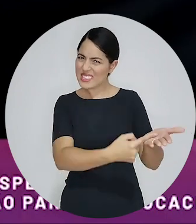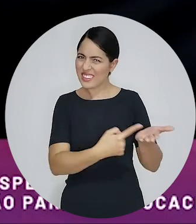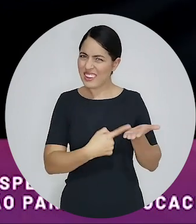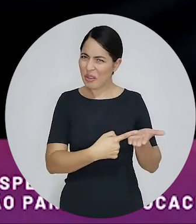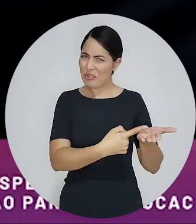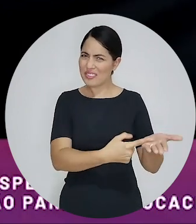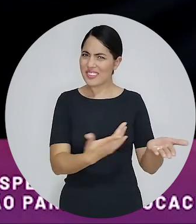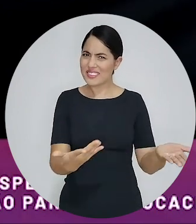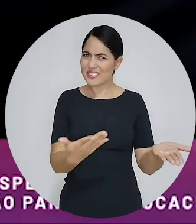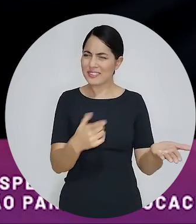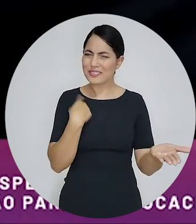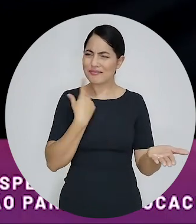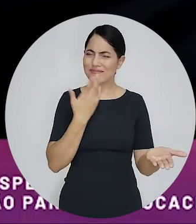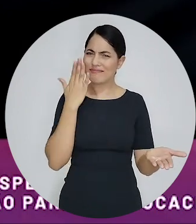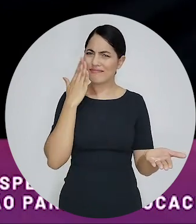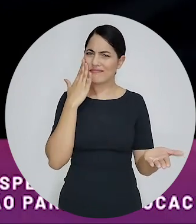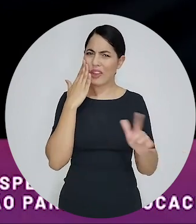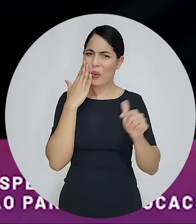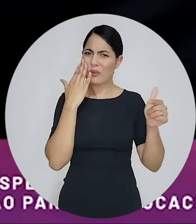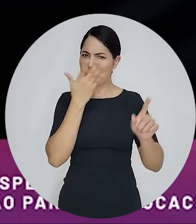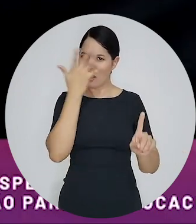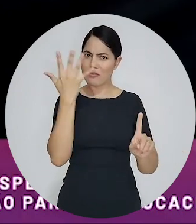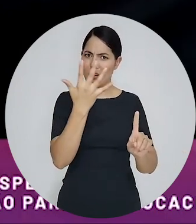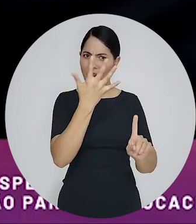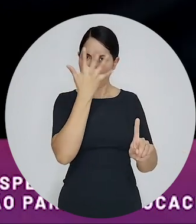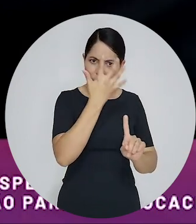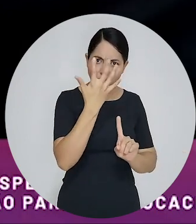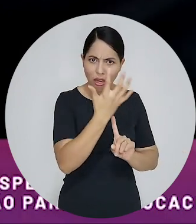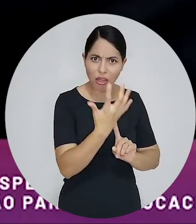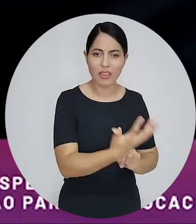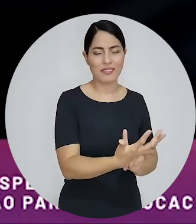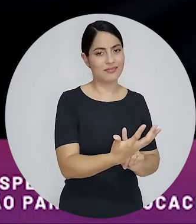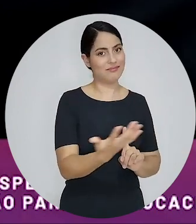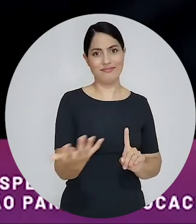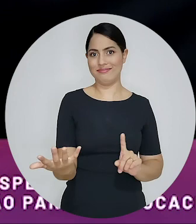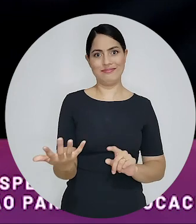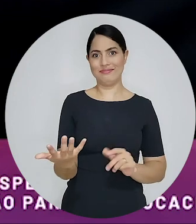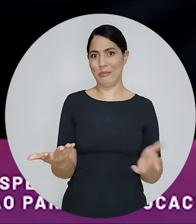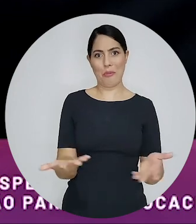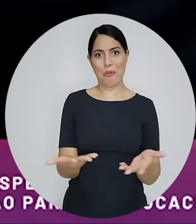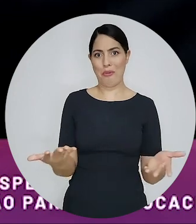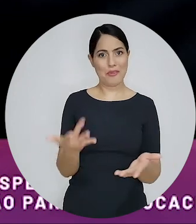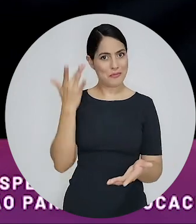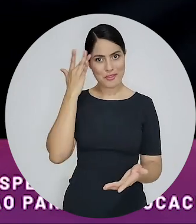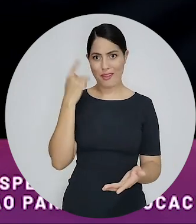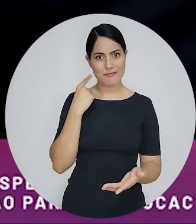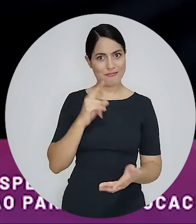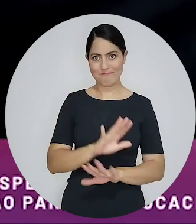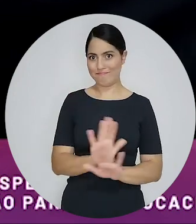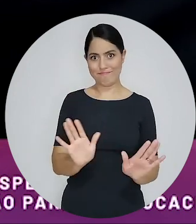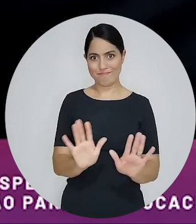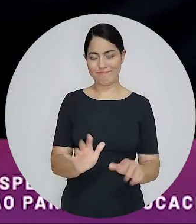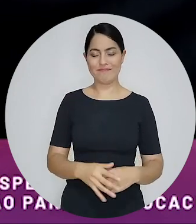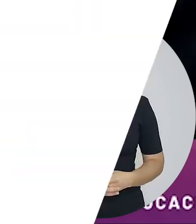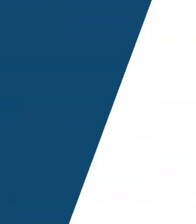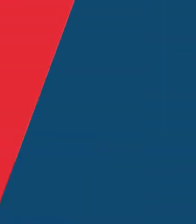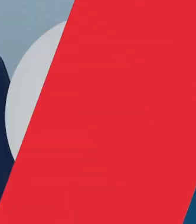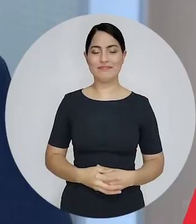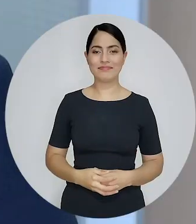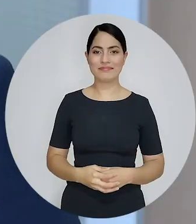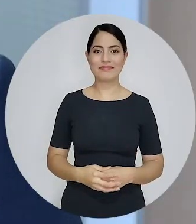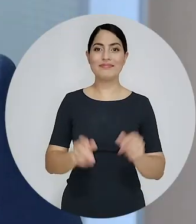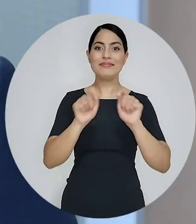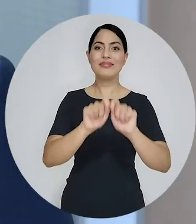conhecimento de negociação permitir ser persuadido pela outra parte não cabe mais com um advogado moderno